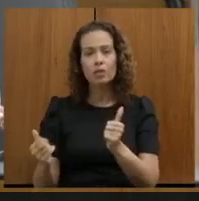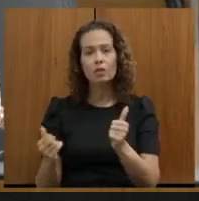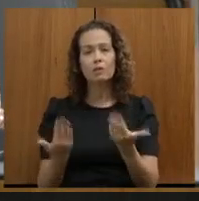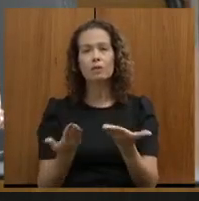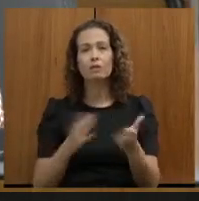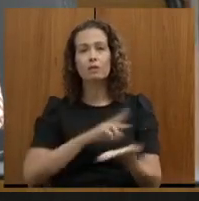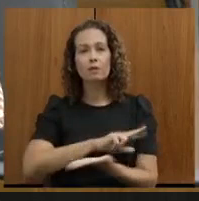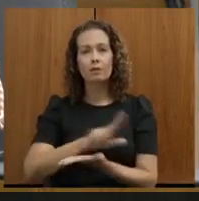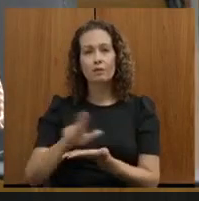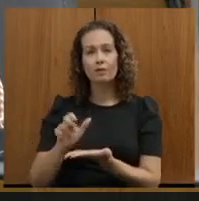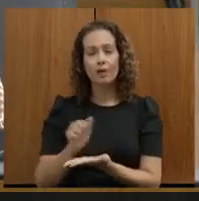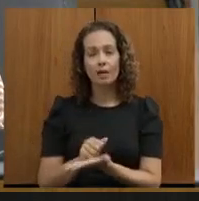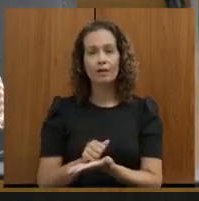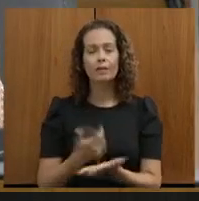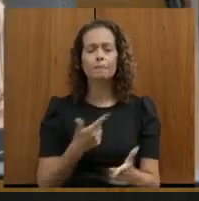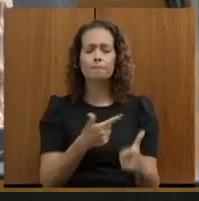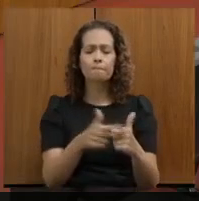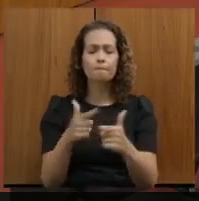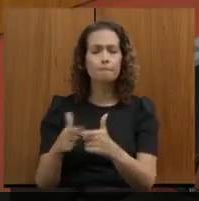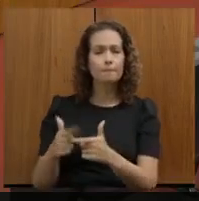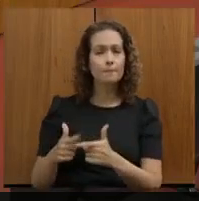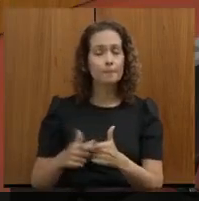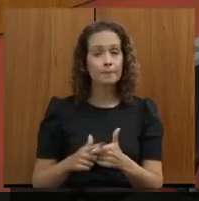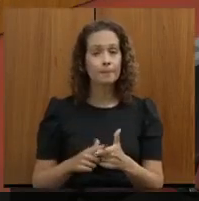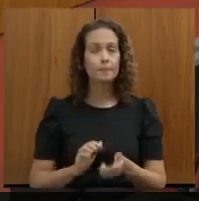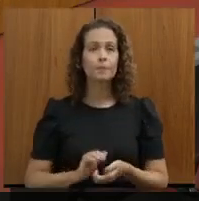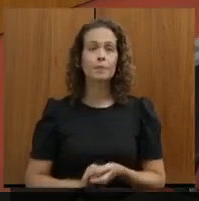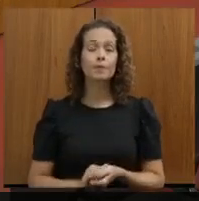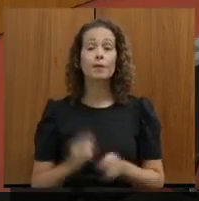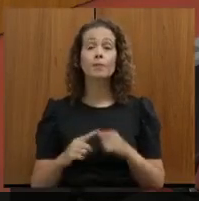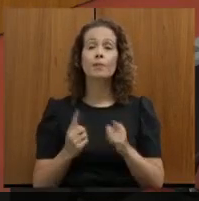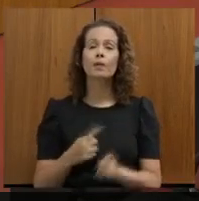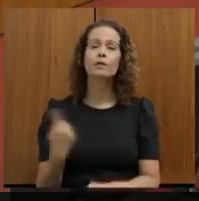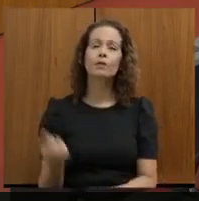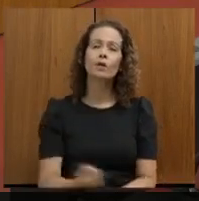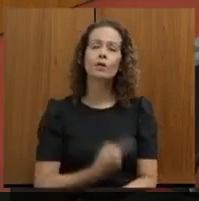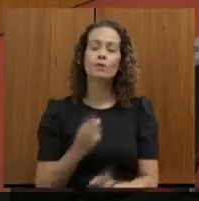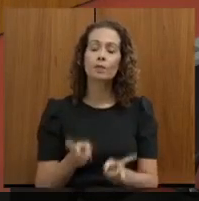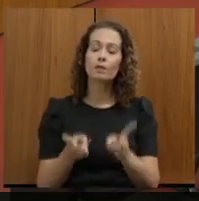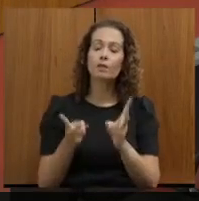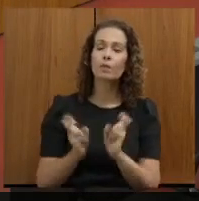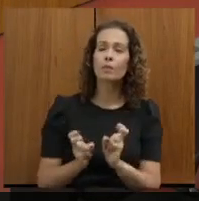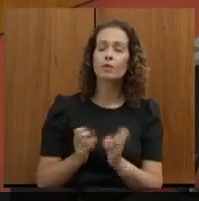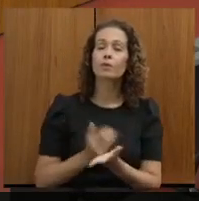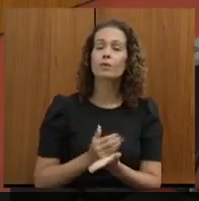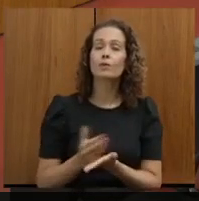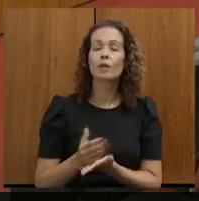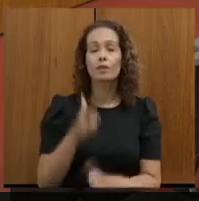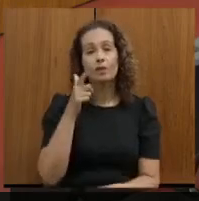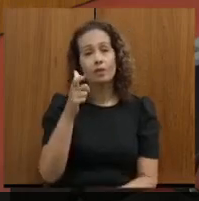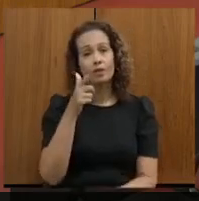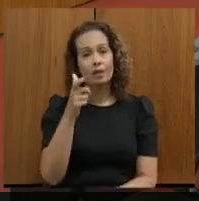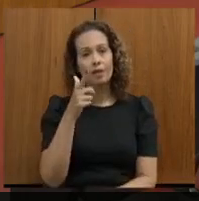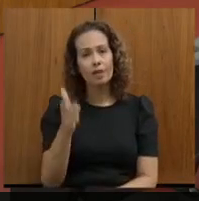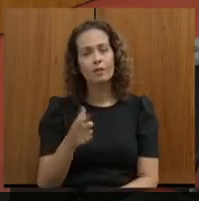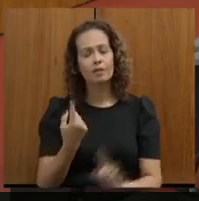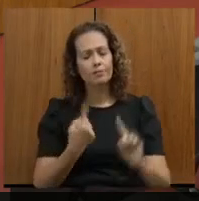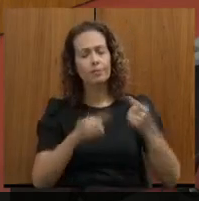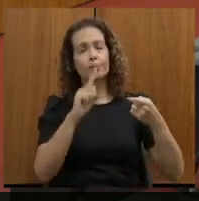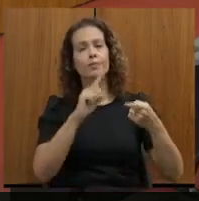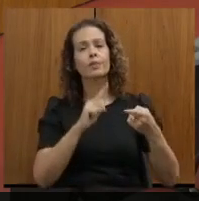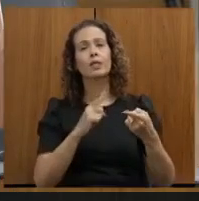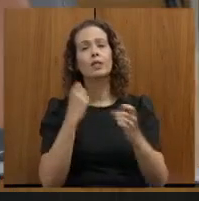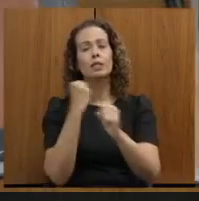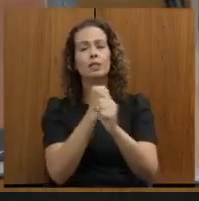são caóticas, mas nós vemos que começamos a ter interesse na recuperação, começamos a ter